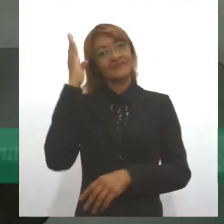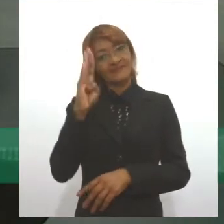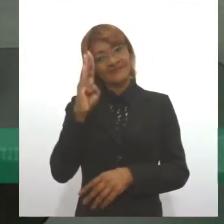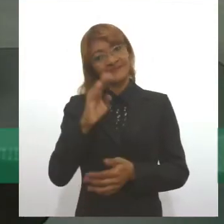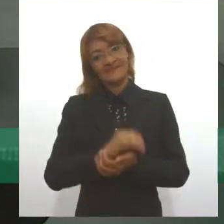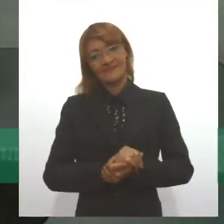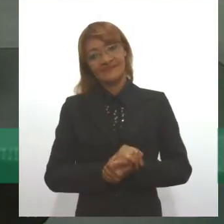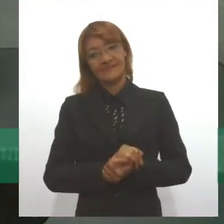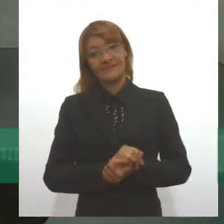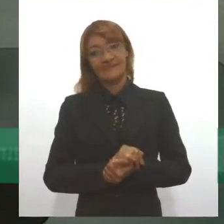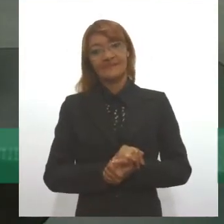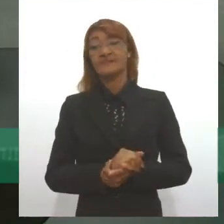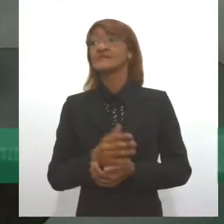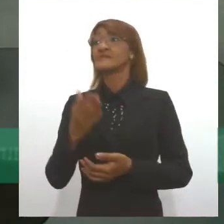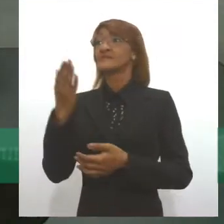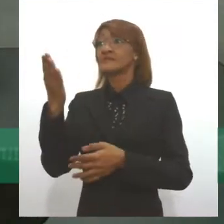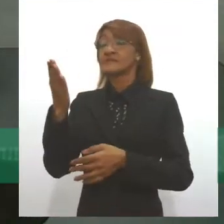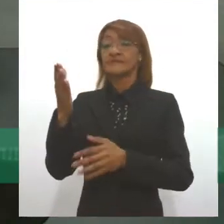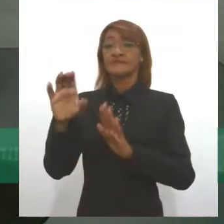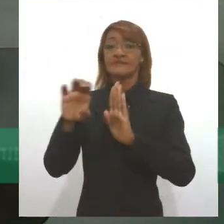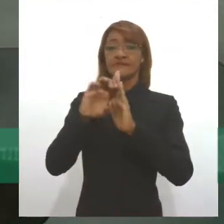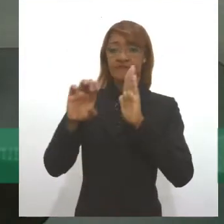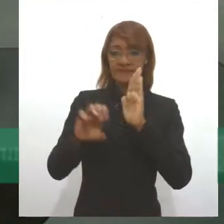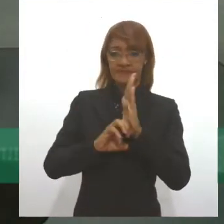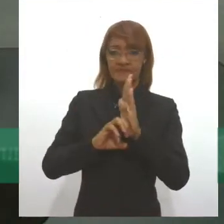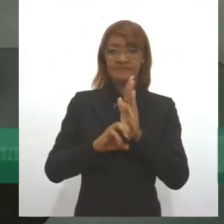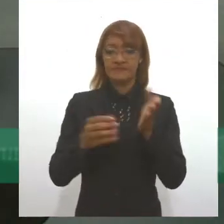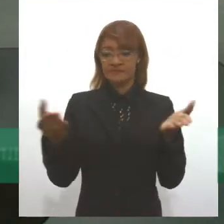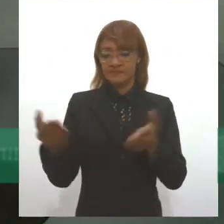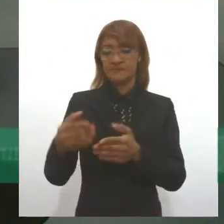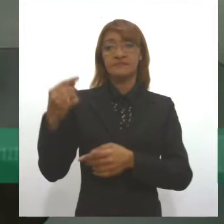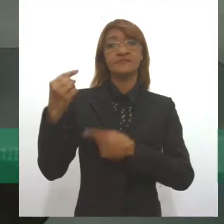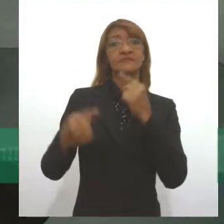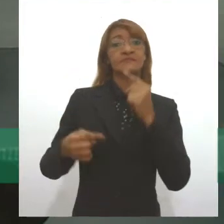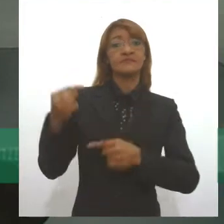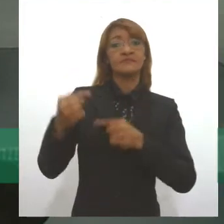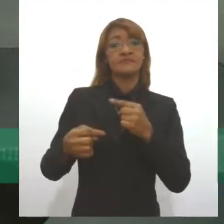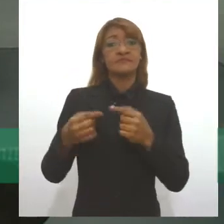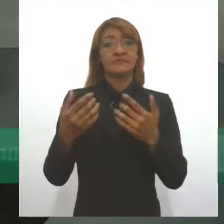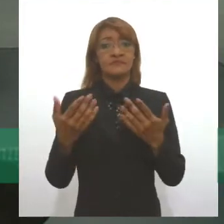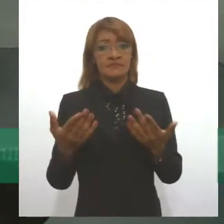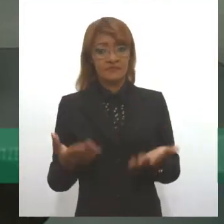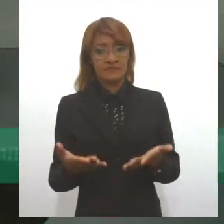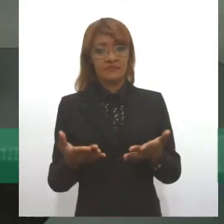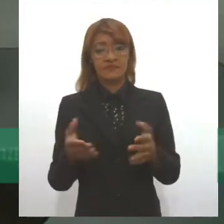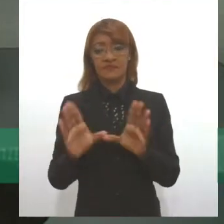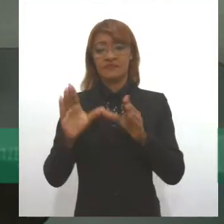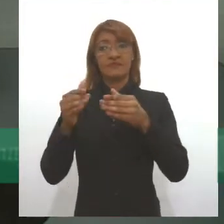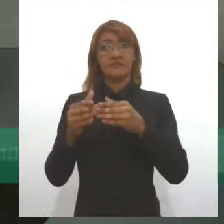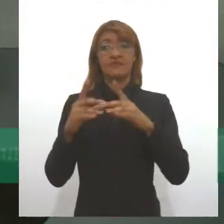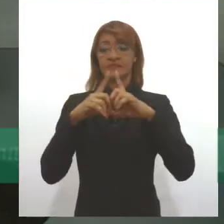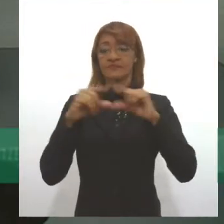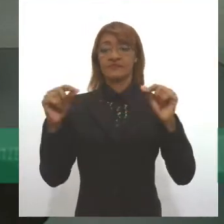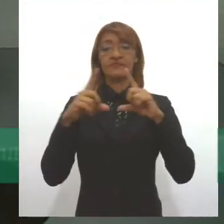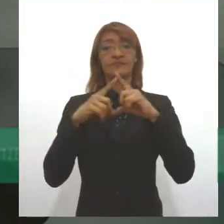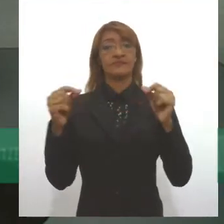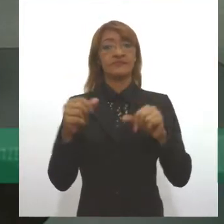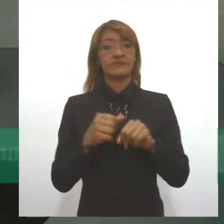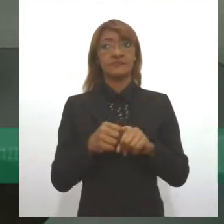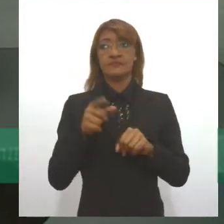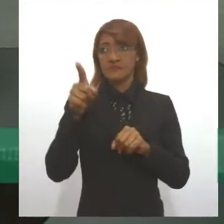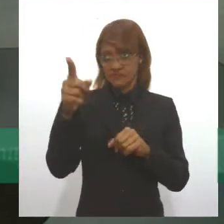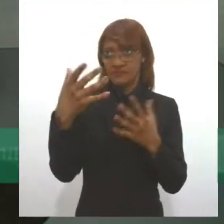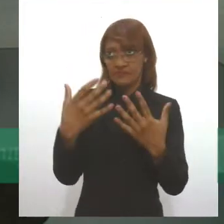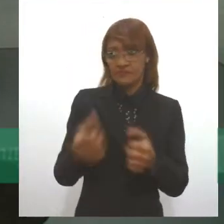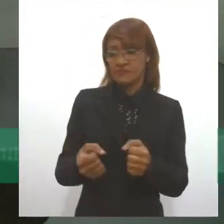Com relação ao estatuto que está sendo discutido, né? Que vai ser discutido na comissão lá em Brasília. O senhor concorda?